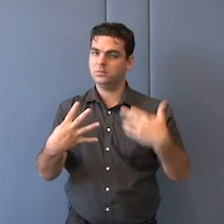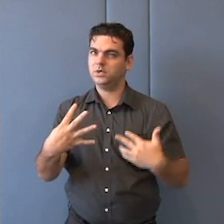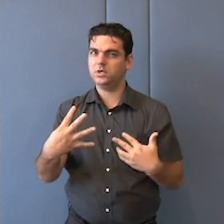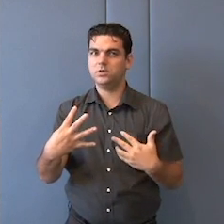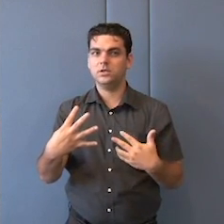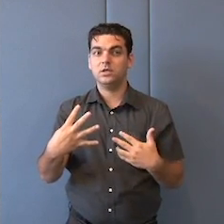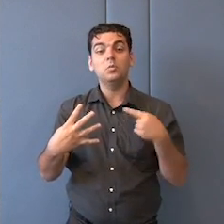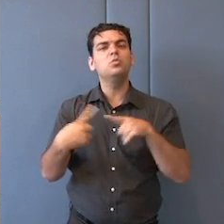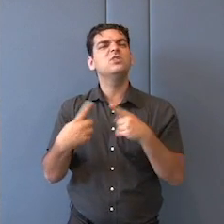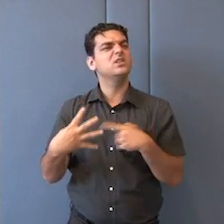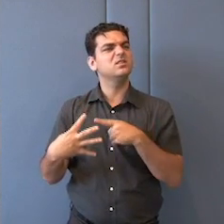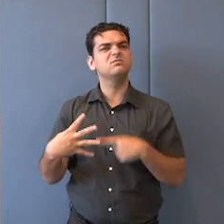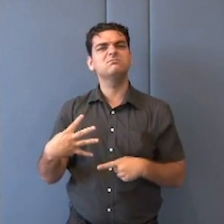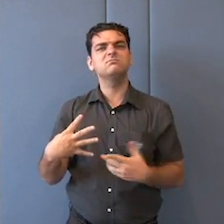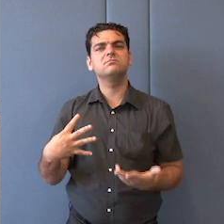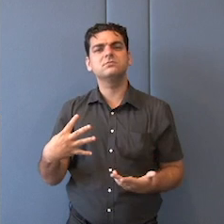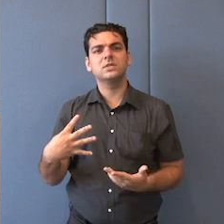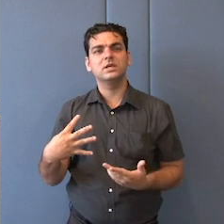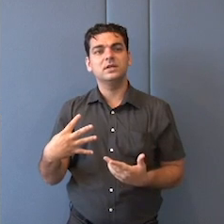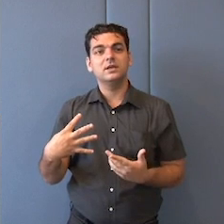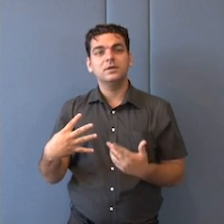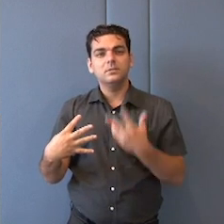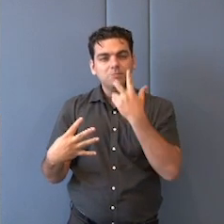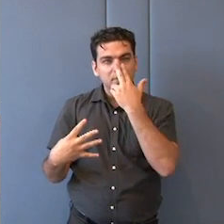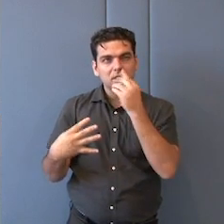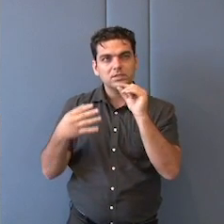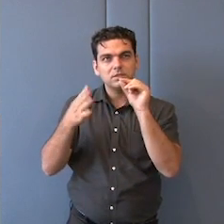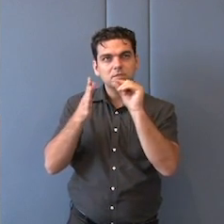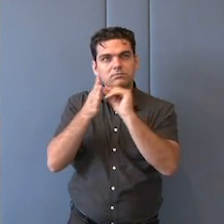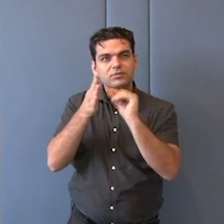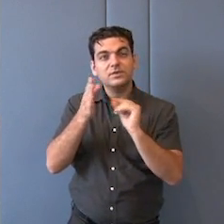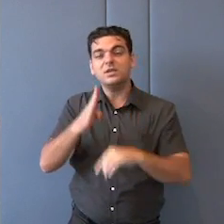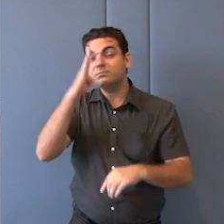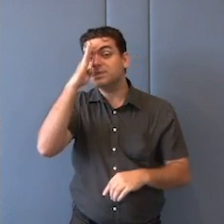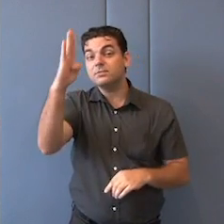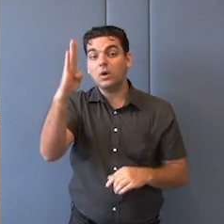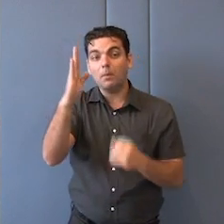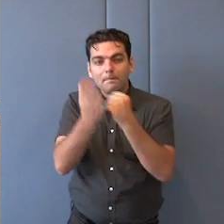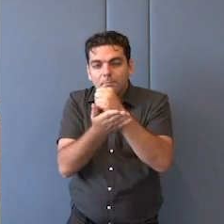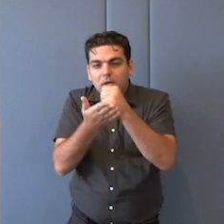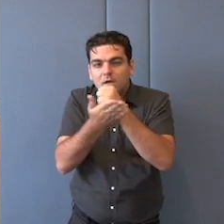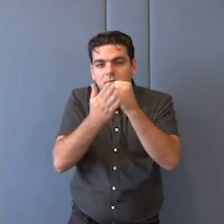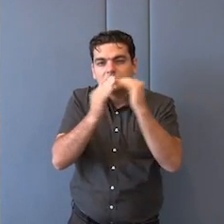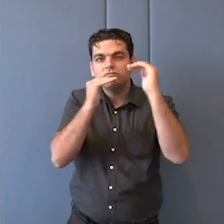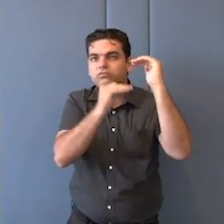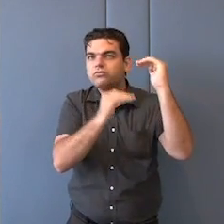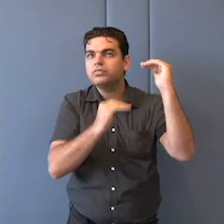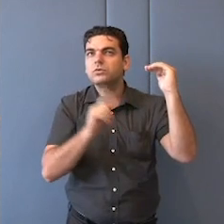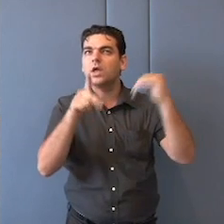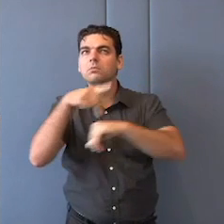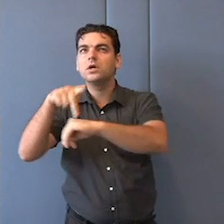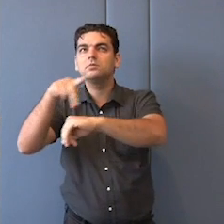isso. O artigo 4º elenca os princípios que devem reger as relações